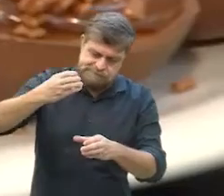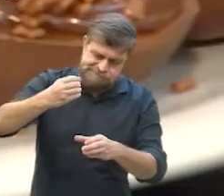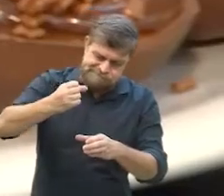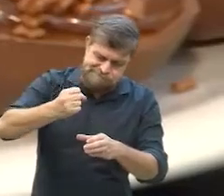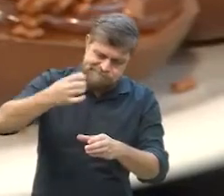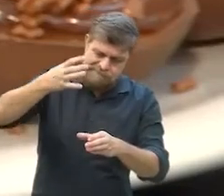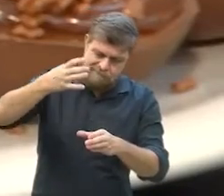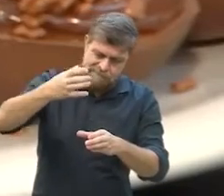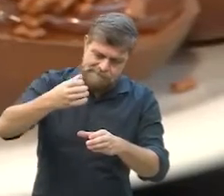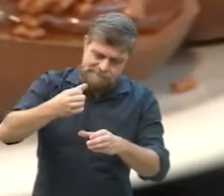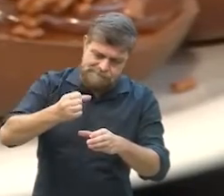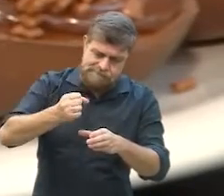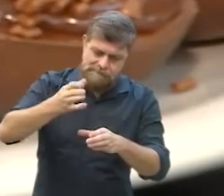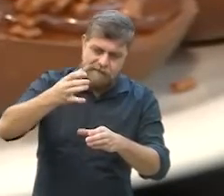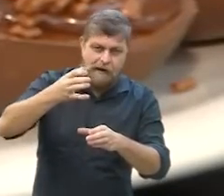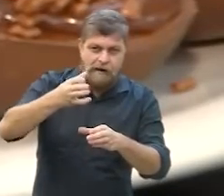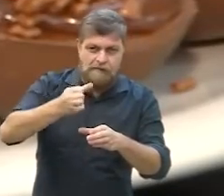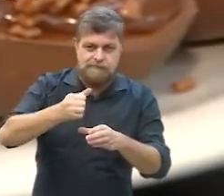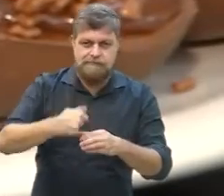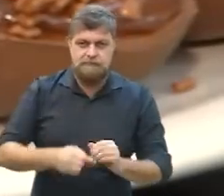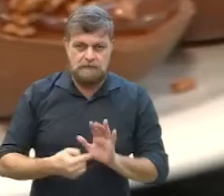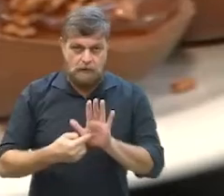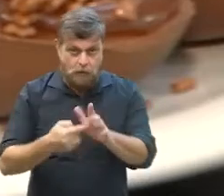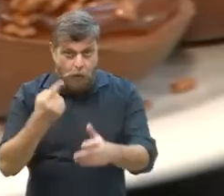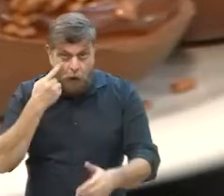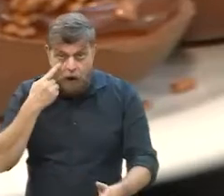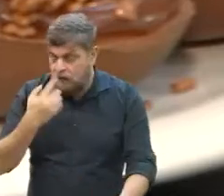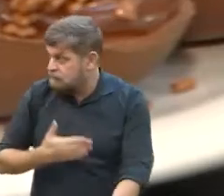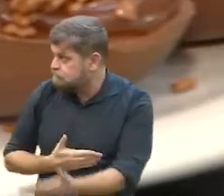e decore com uma das coberturas sugeridas